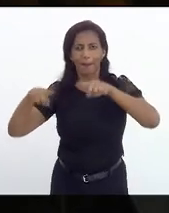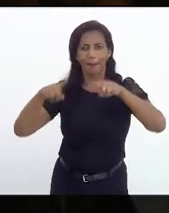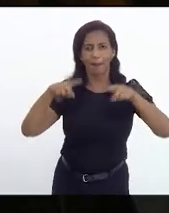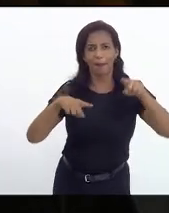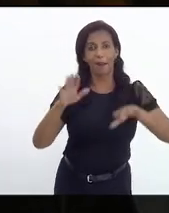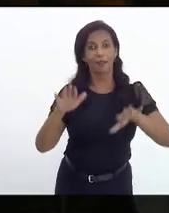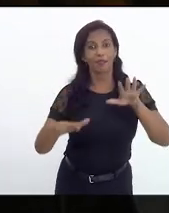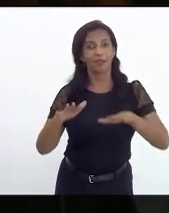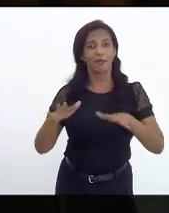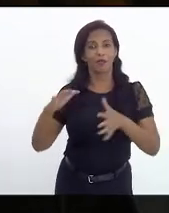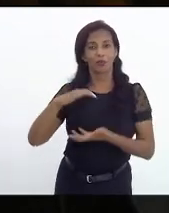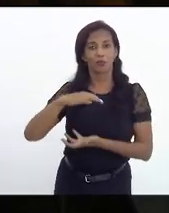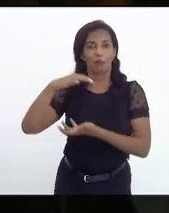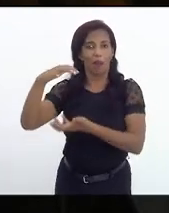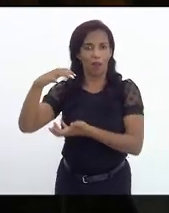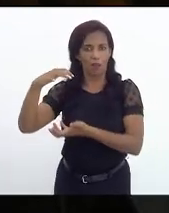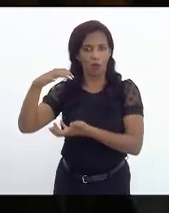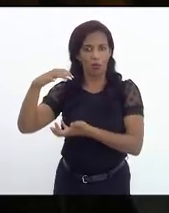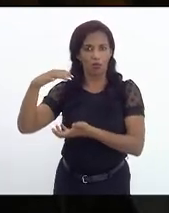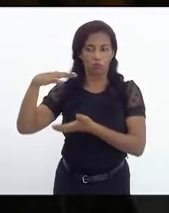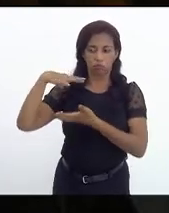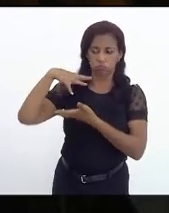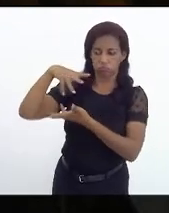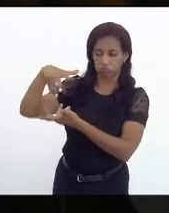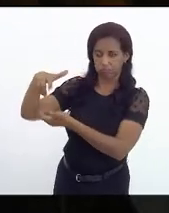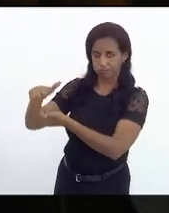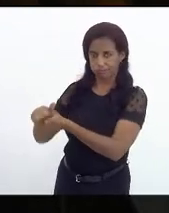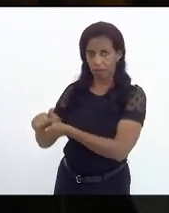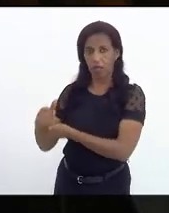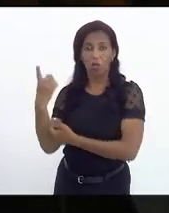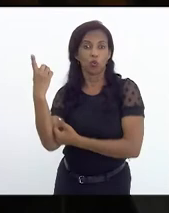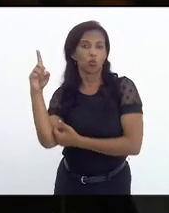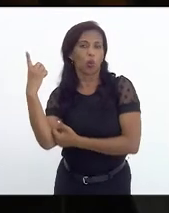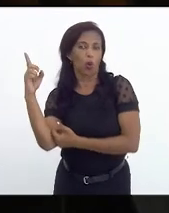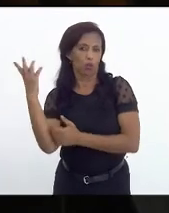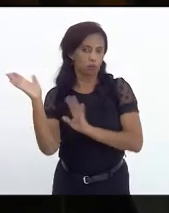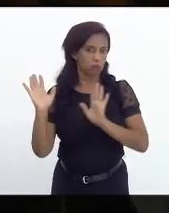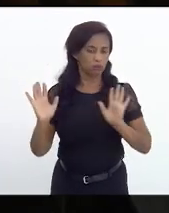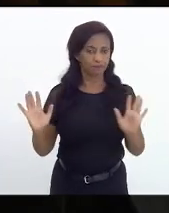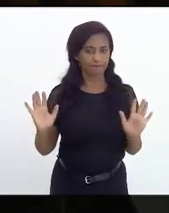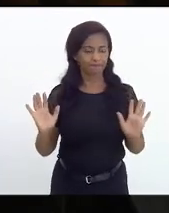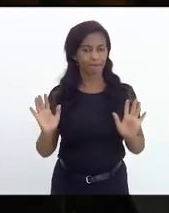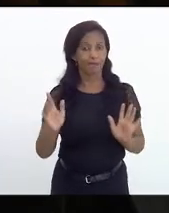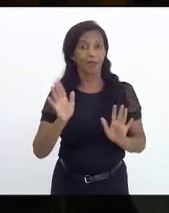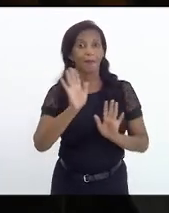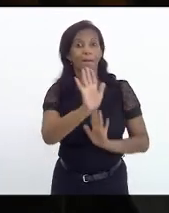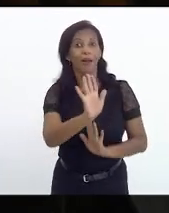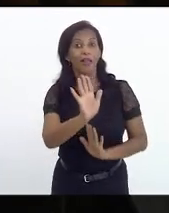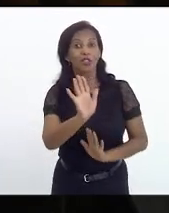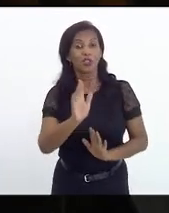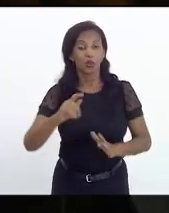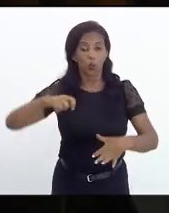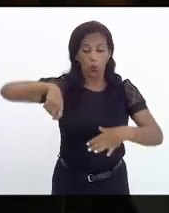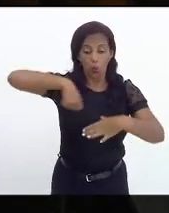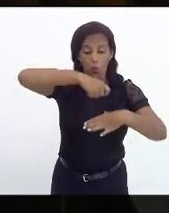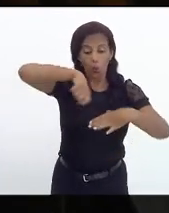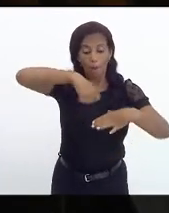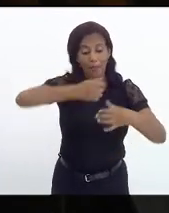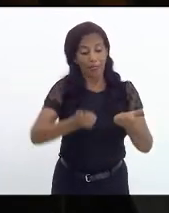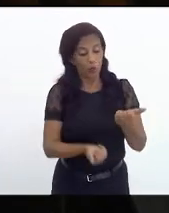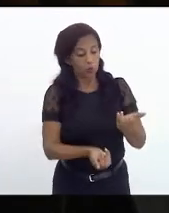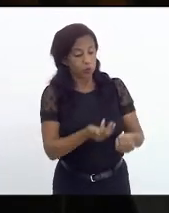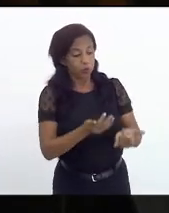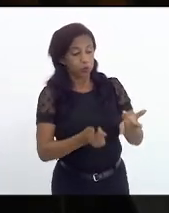do preço do barril internacional e função da cotação do dólar. Mas o gás também é